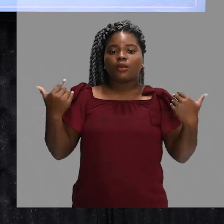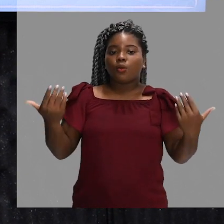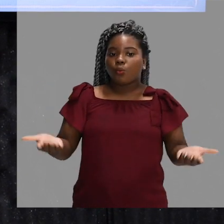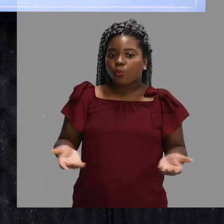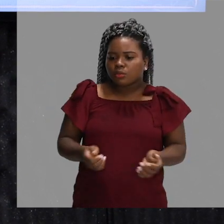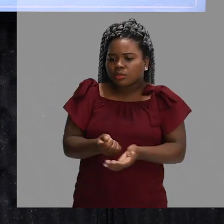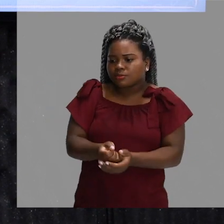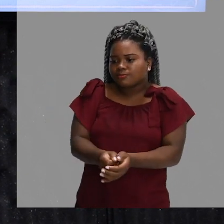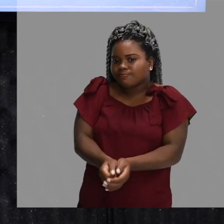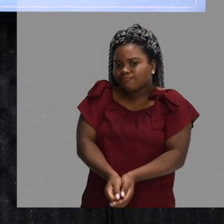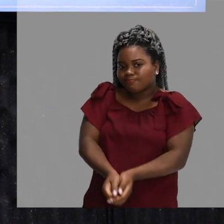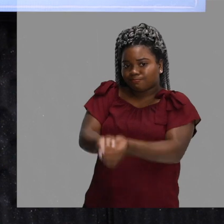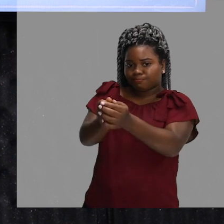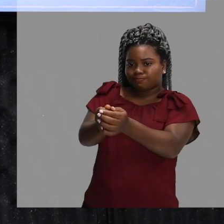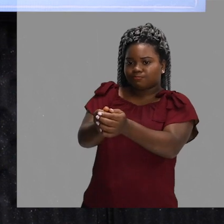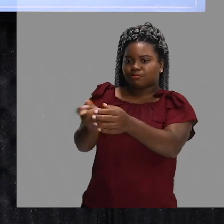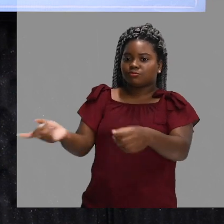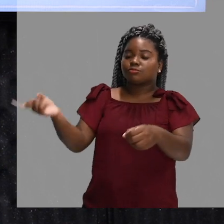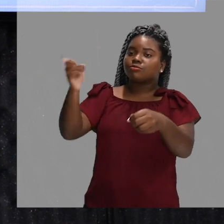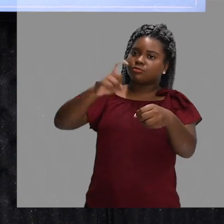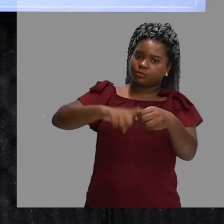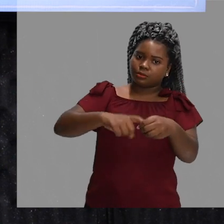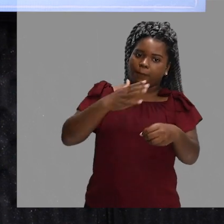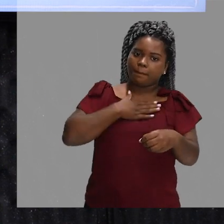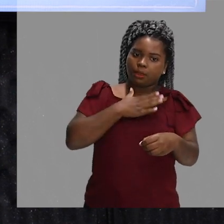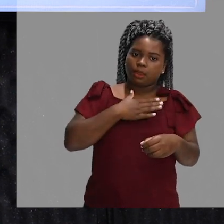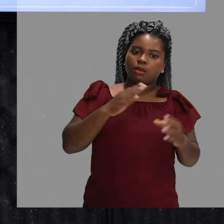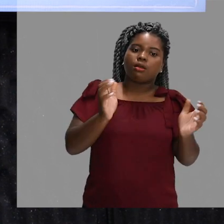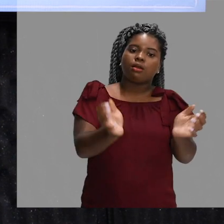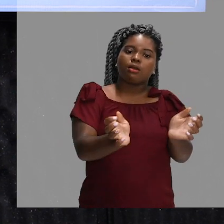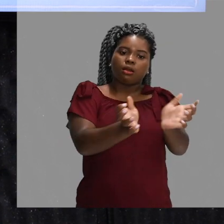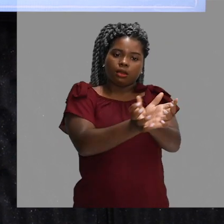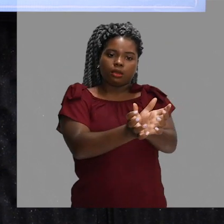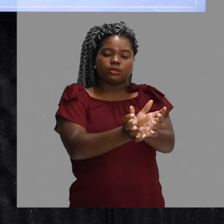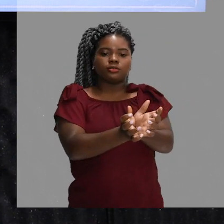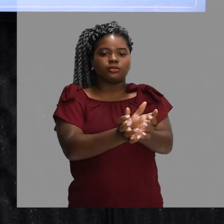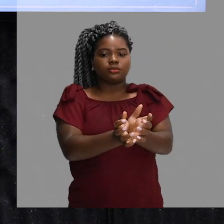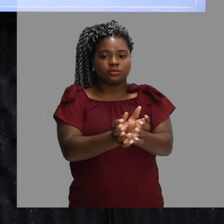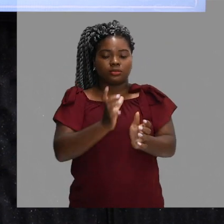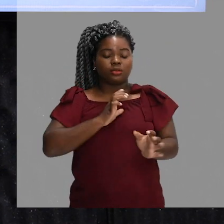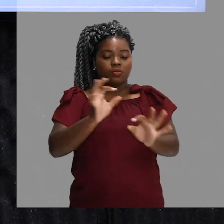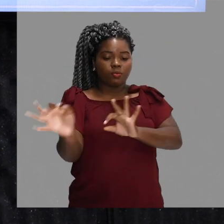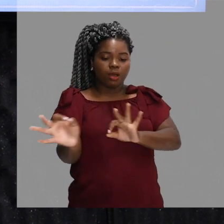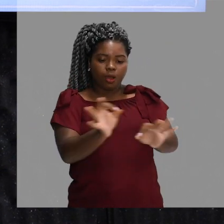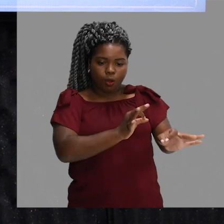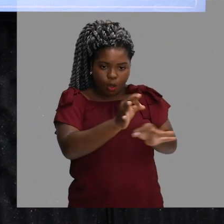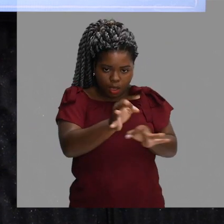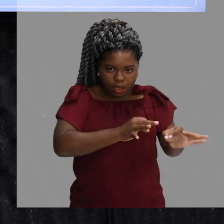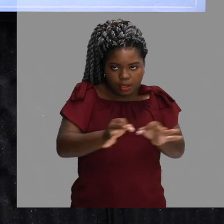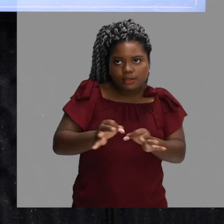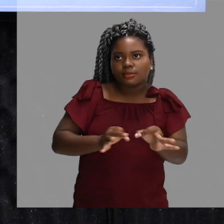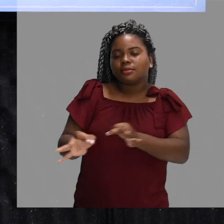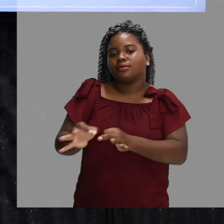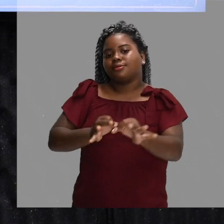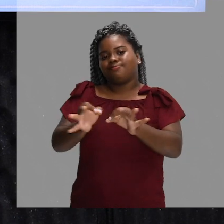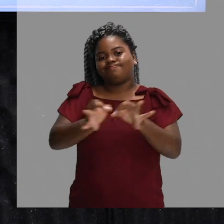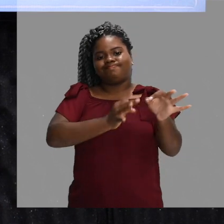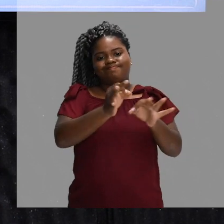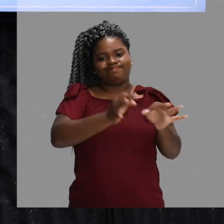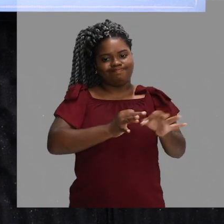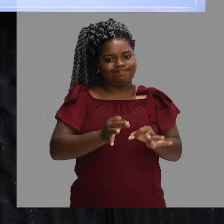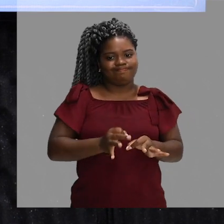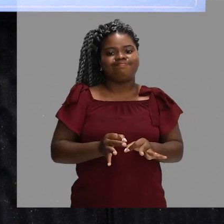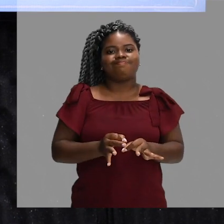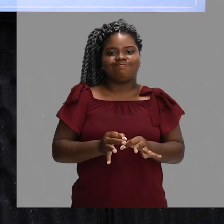saque retornar para a minha equipe, que eu tiver direito ao saque, vai haver um rodízio no sentido horário. Todos os atletas vão